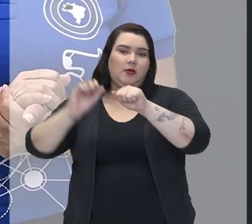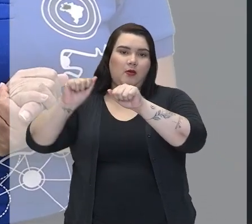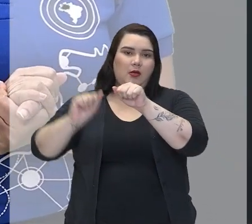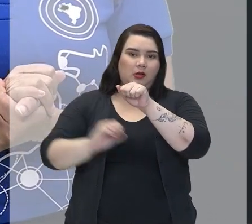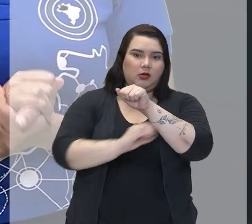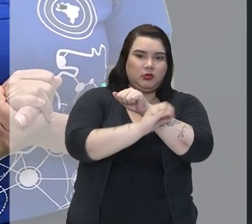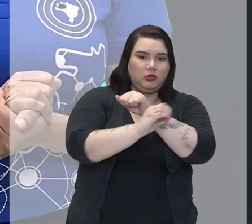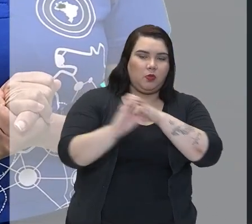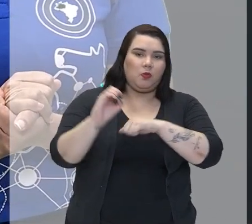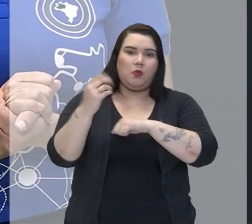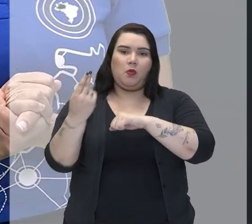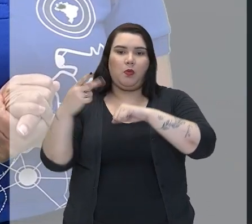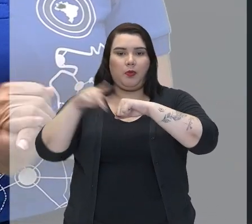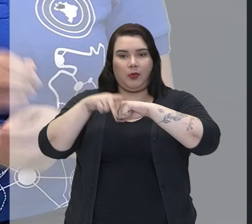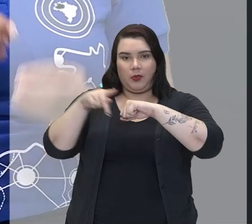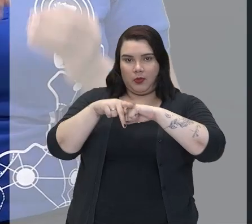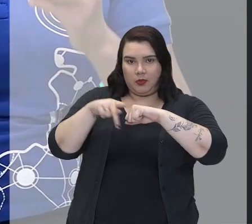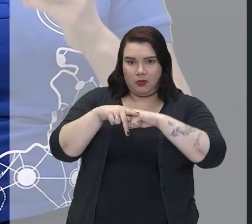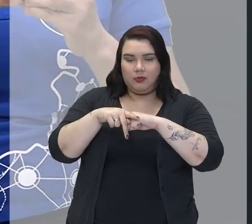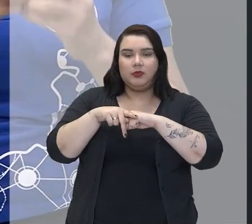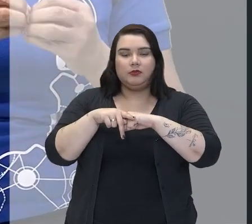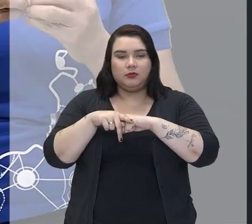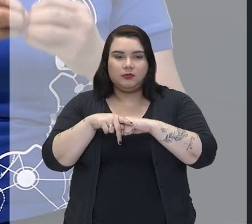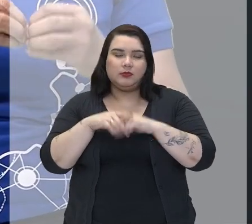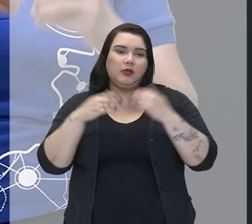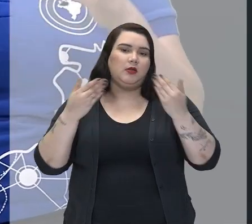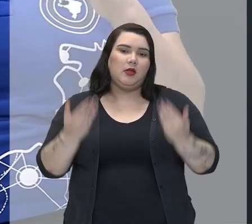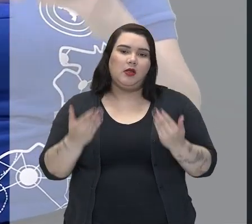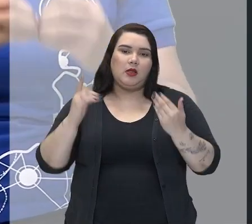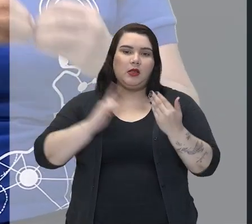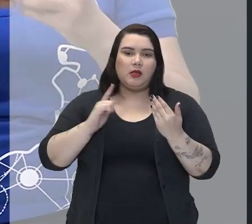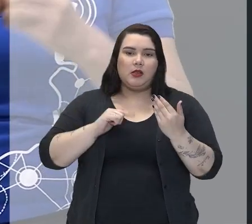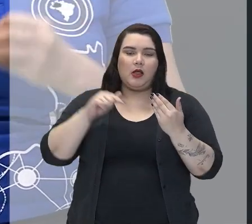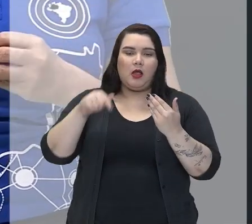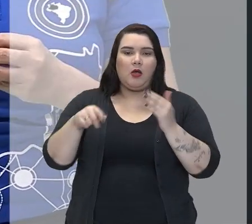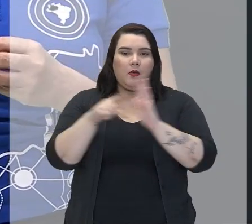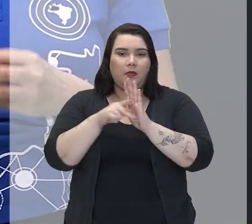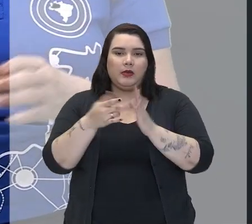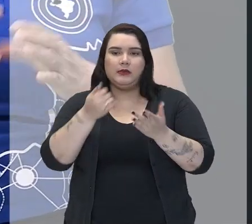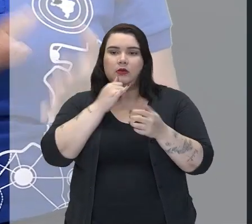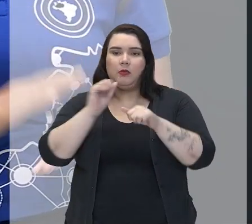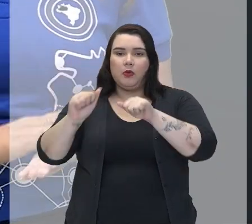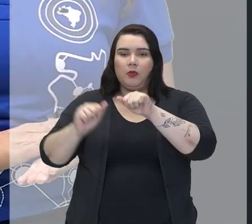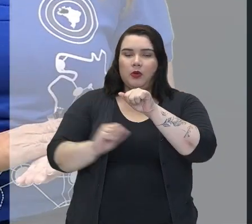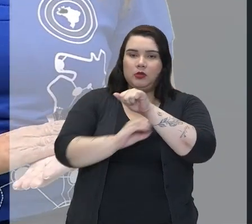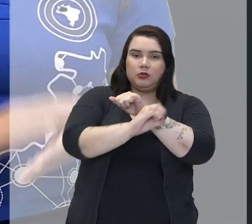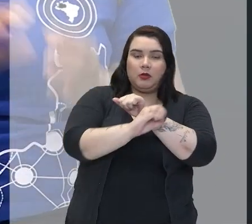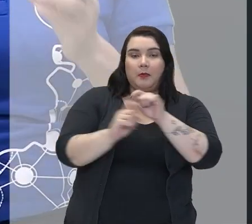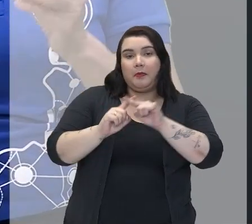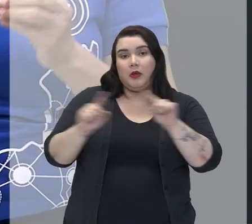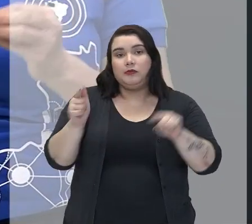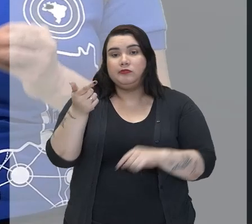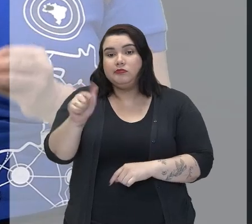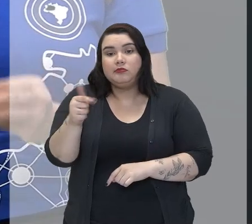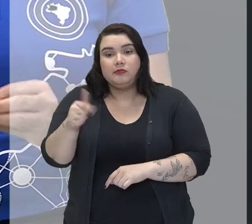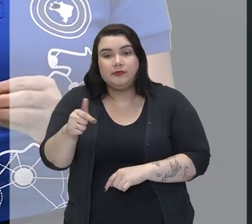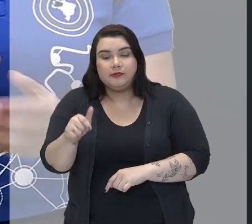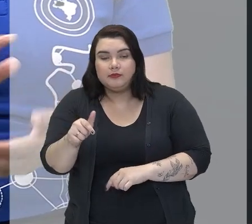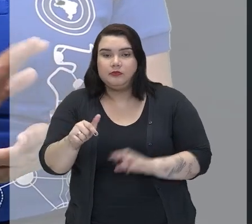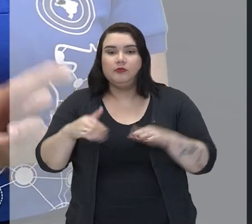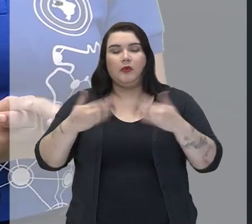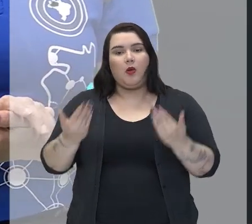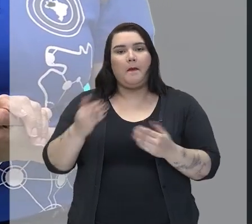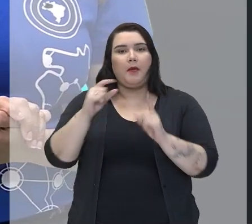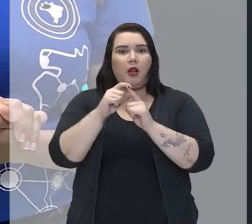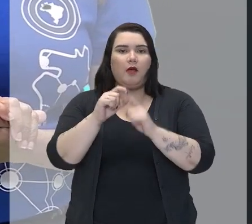determinando. Está dizendo que está no masculino. A dieta, né? Mas, como não tem, bom.